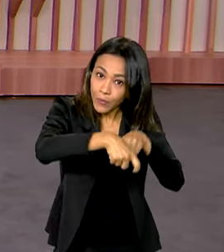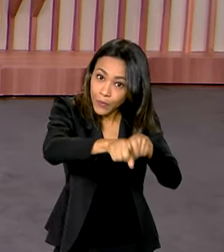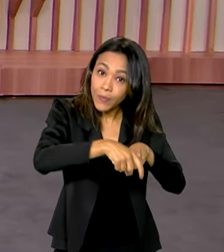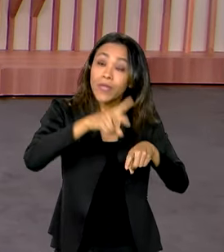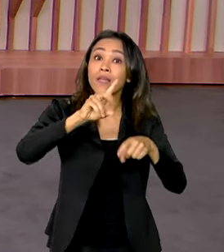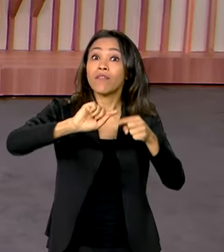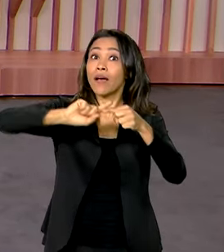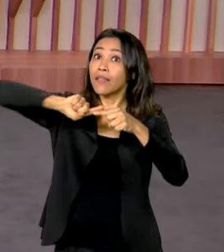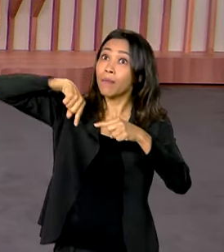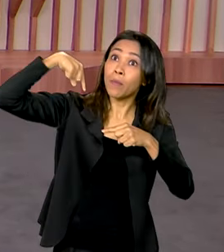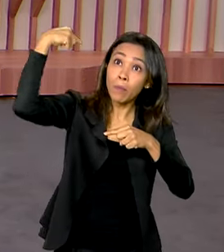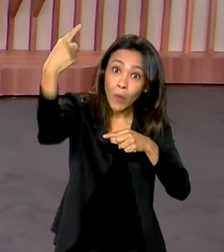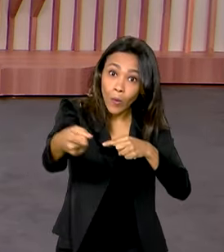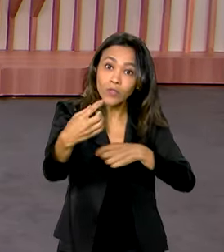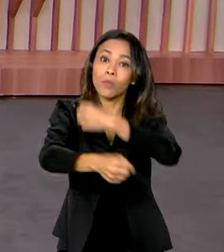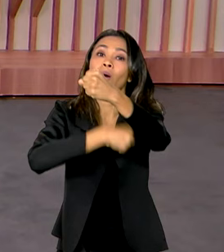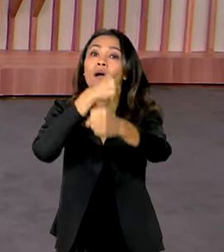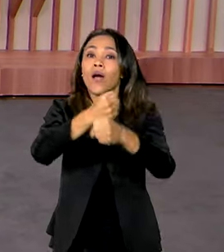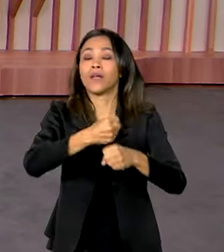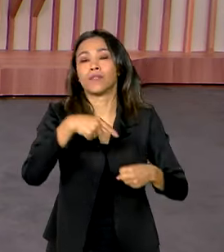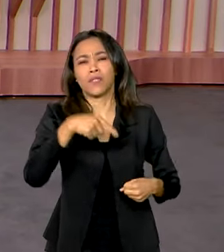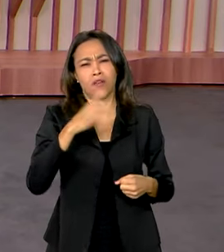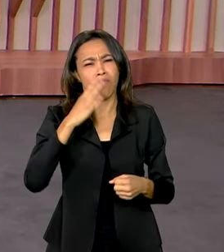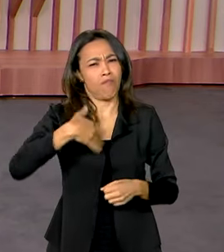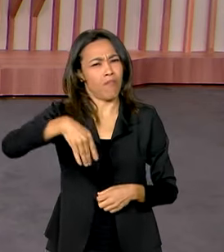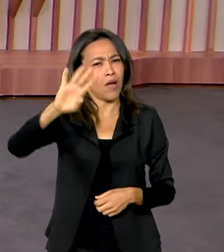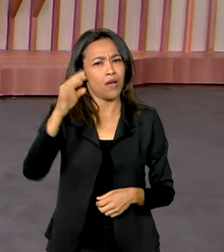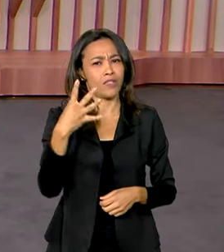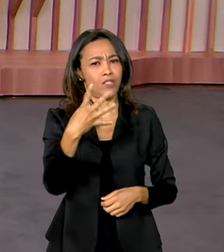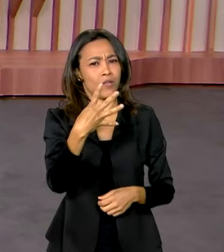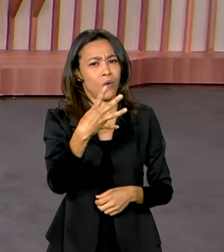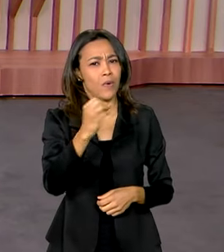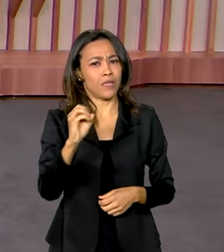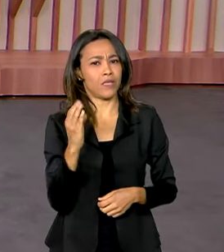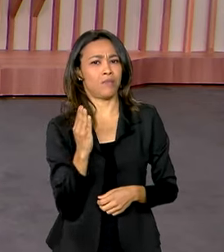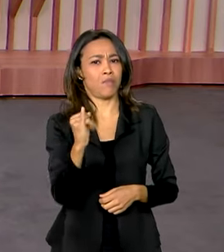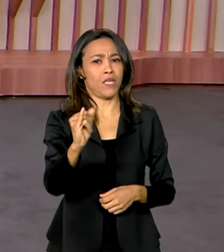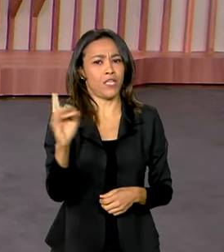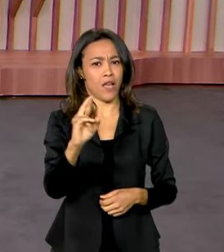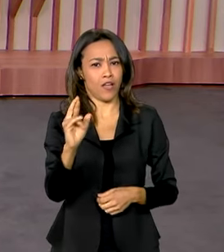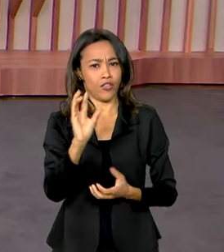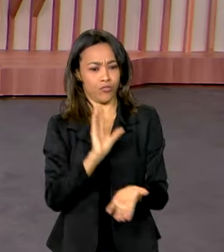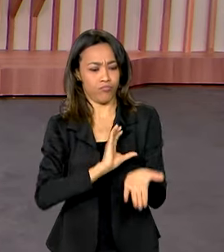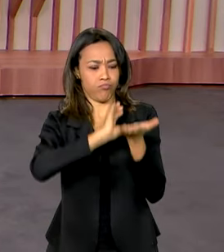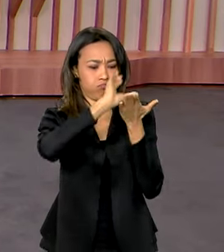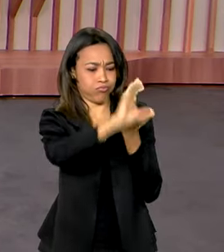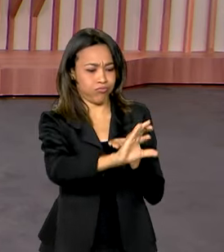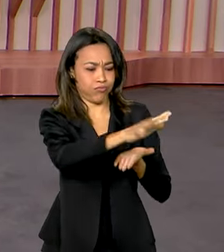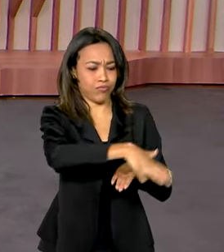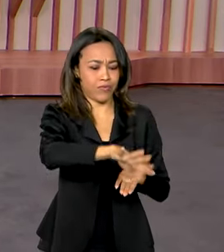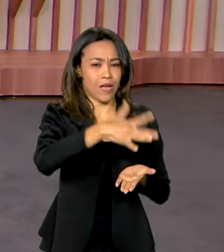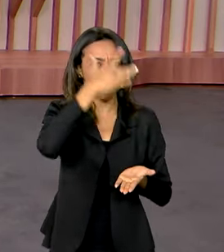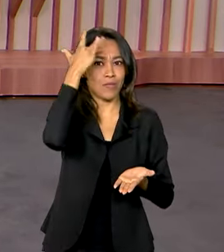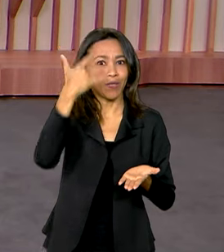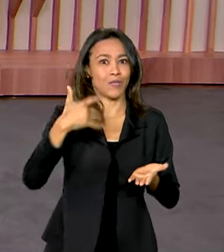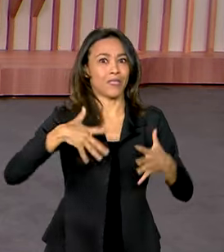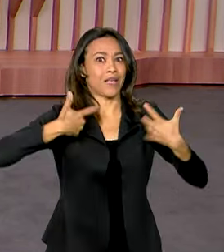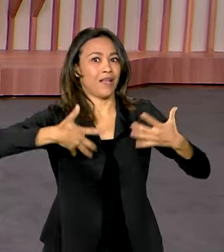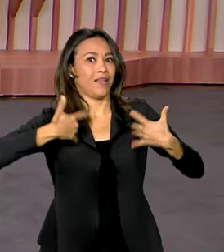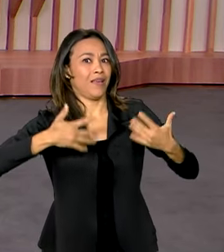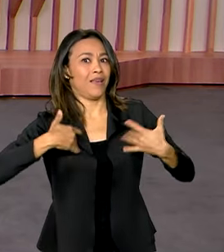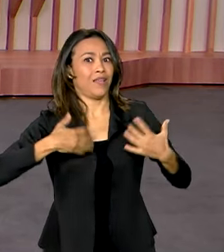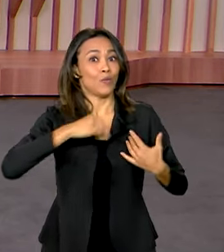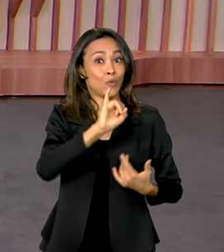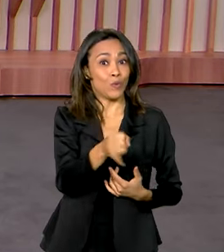do ano que vem. E aí foram anunciados mais de 400 bilhões de reais para o setor, todo mundo muito animado, geração de emprego,